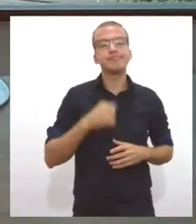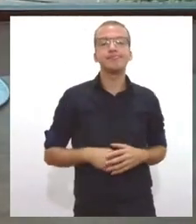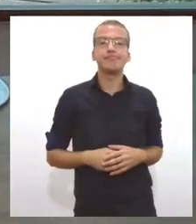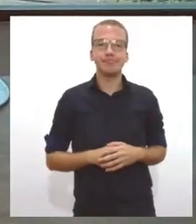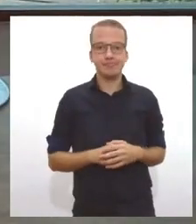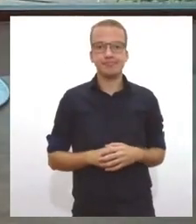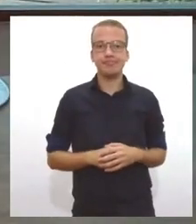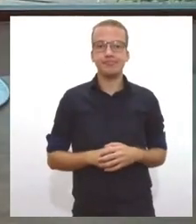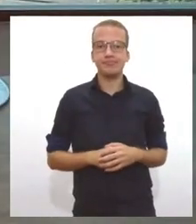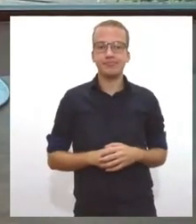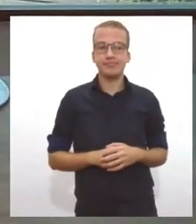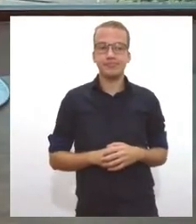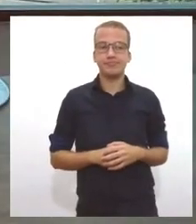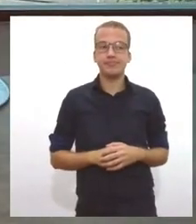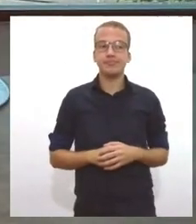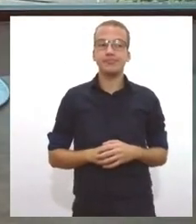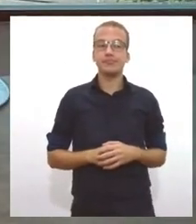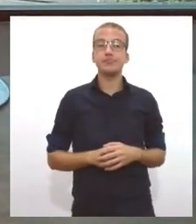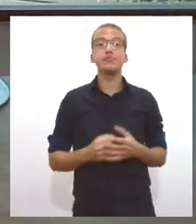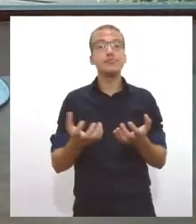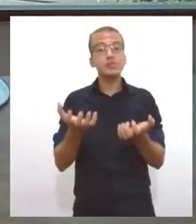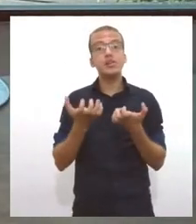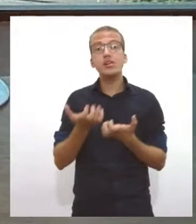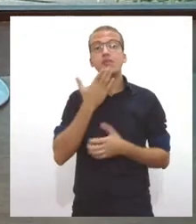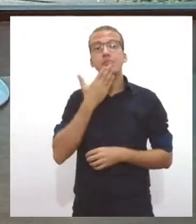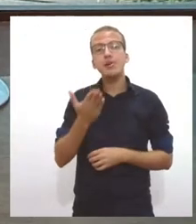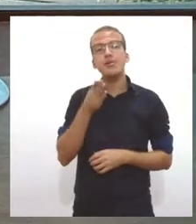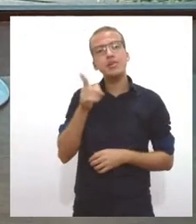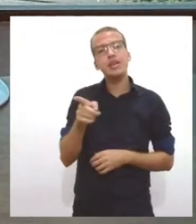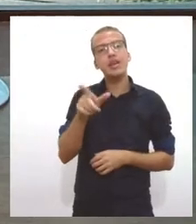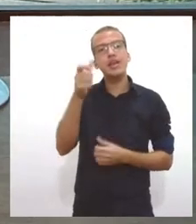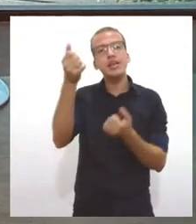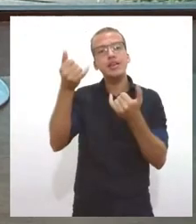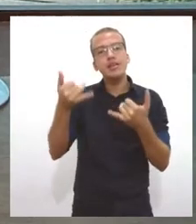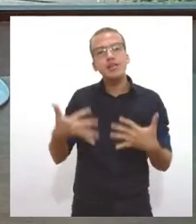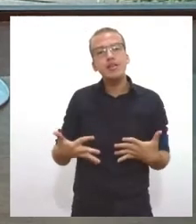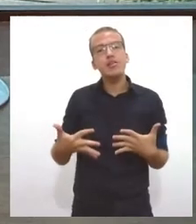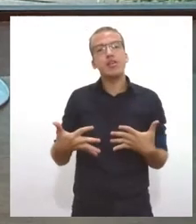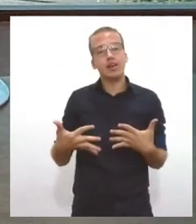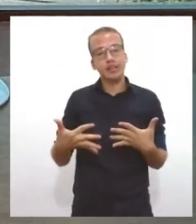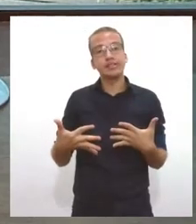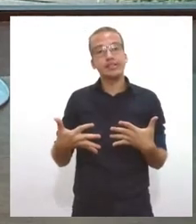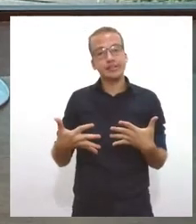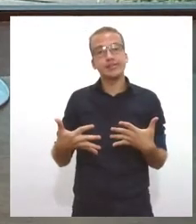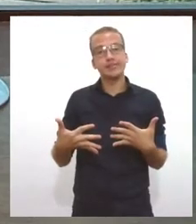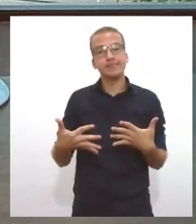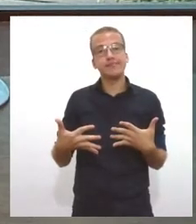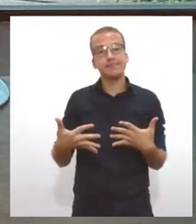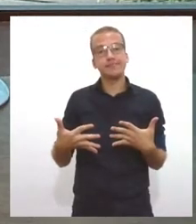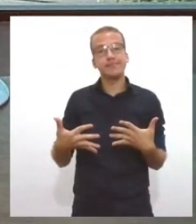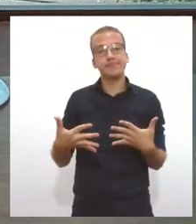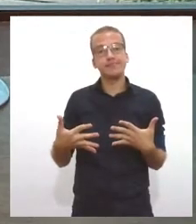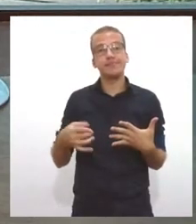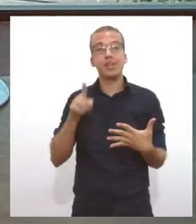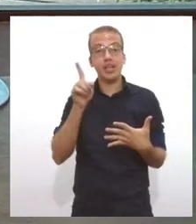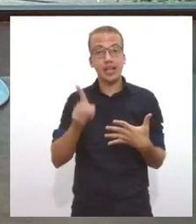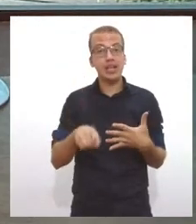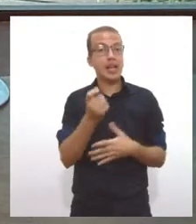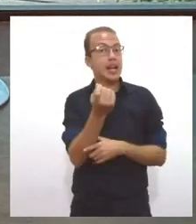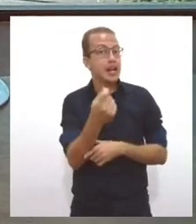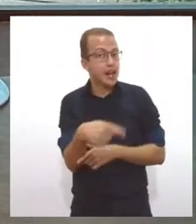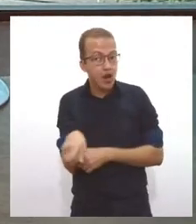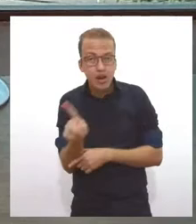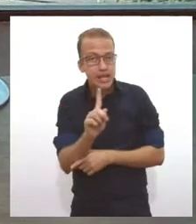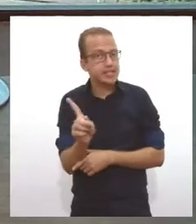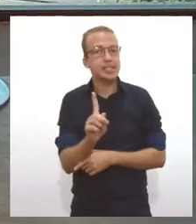falando com você, para você explicar para a gente o que é essa dispensa de licitação. Licitação não, licenciamento